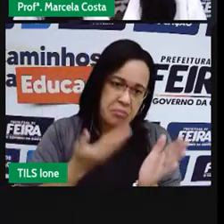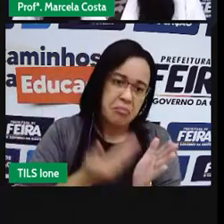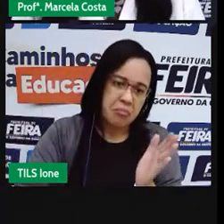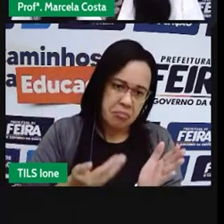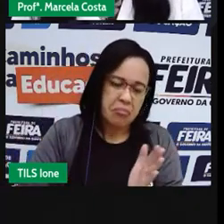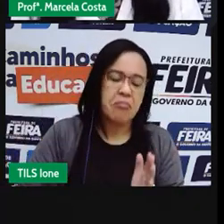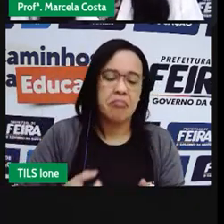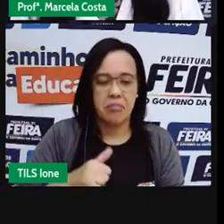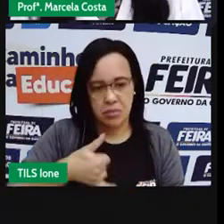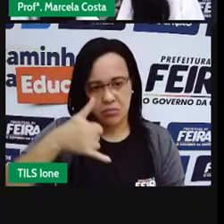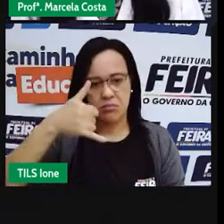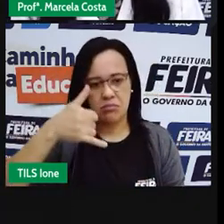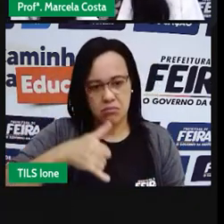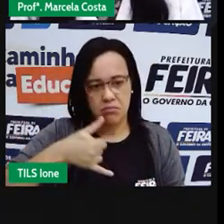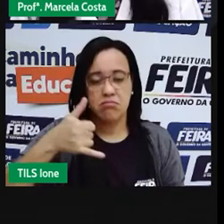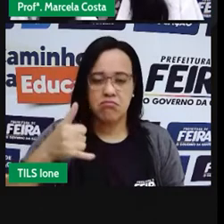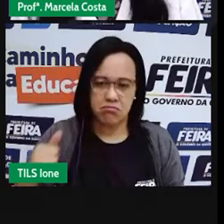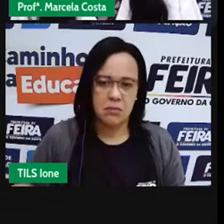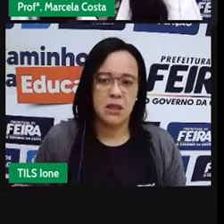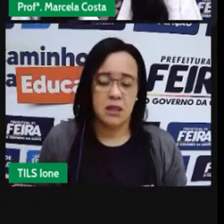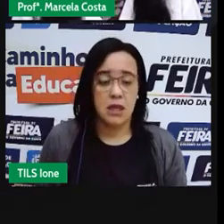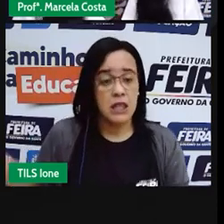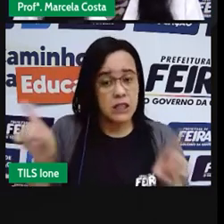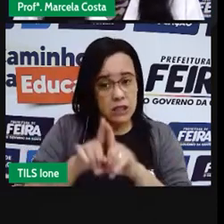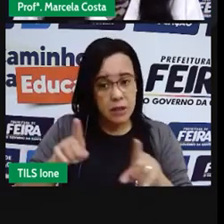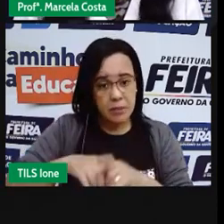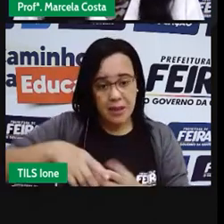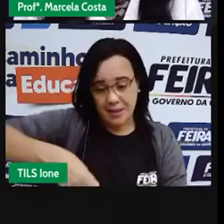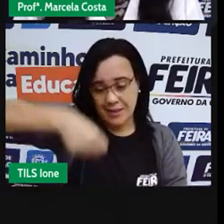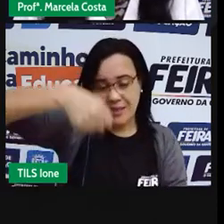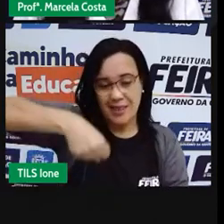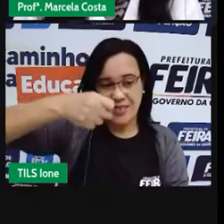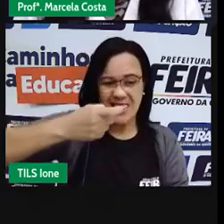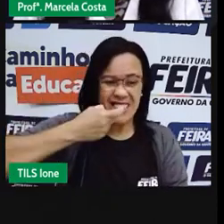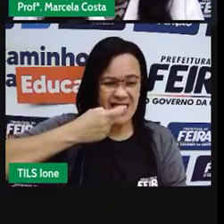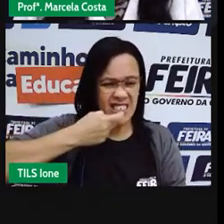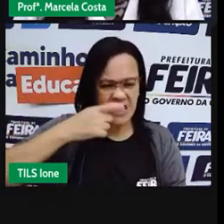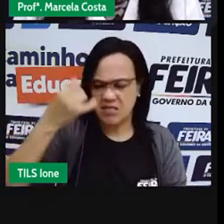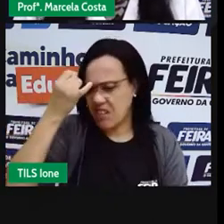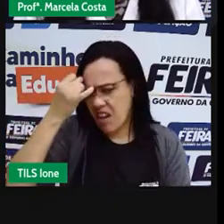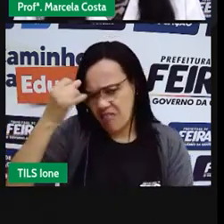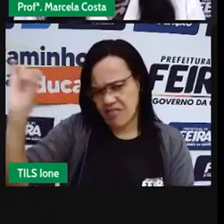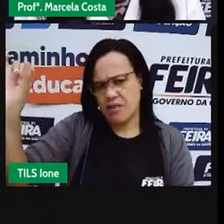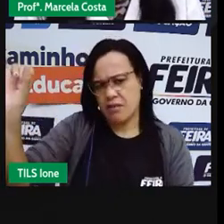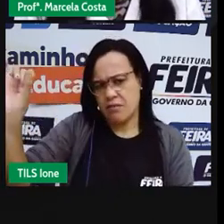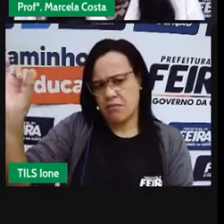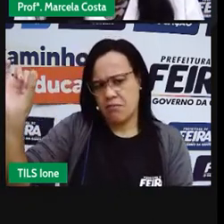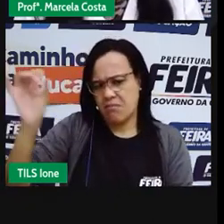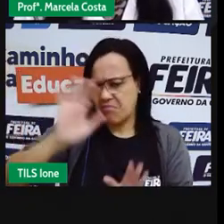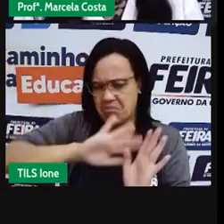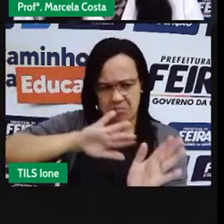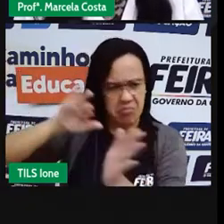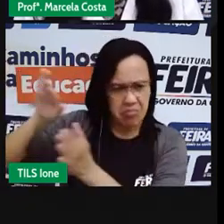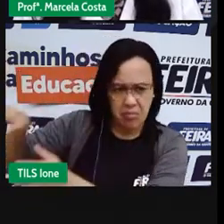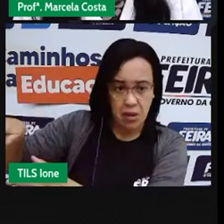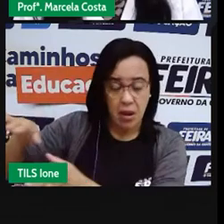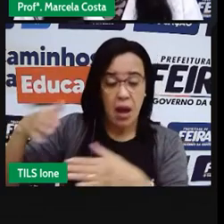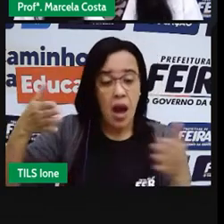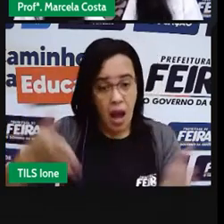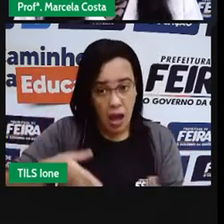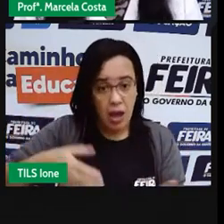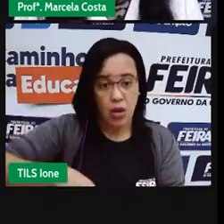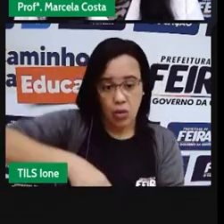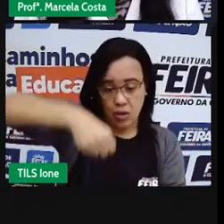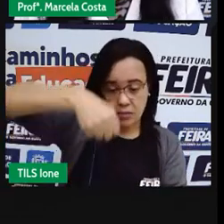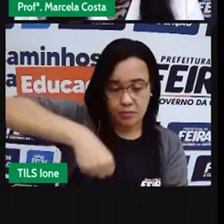Usar sacola de tecido, então, evitar sacola plástica. A gente já viu, na nossa aula,